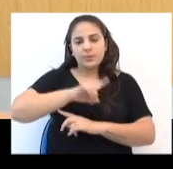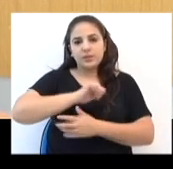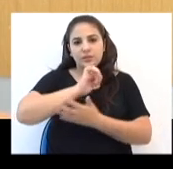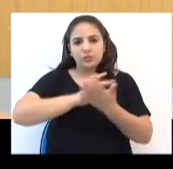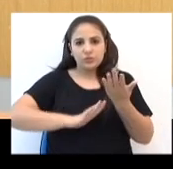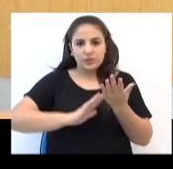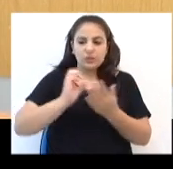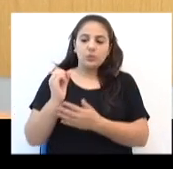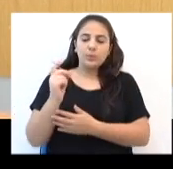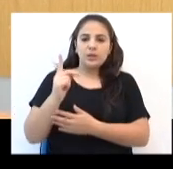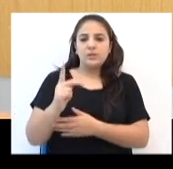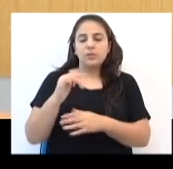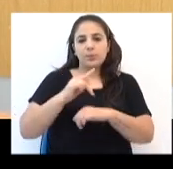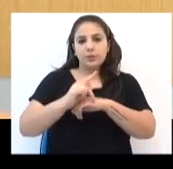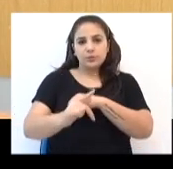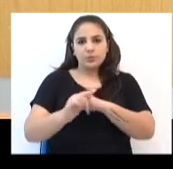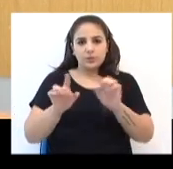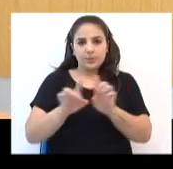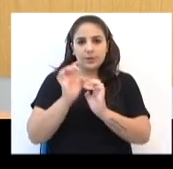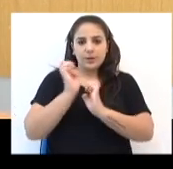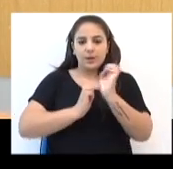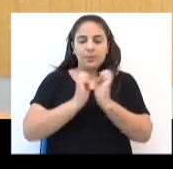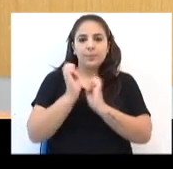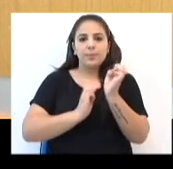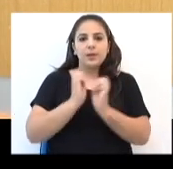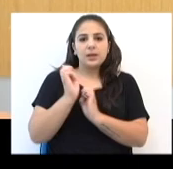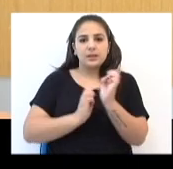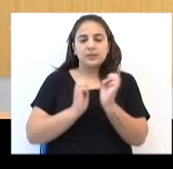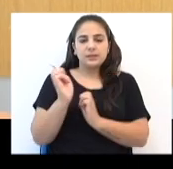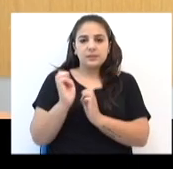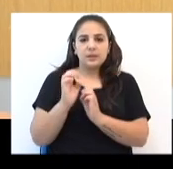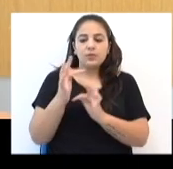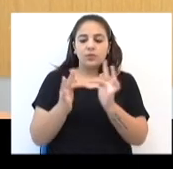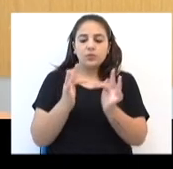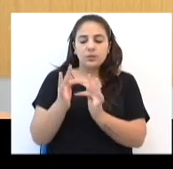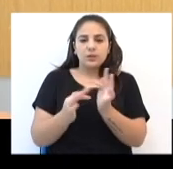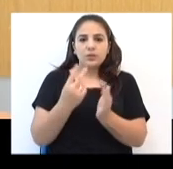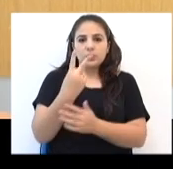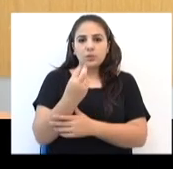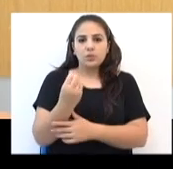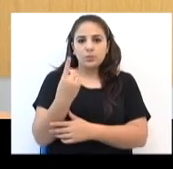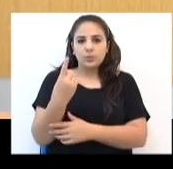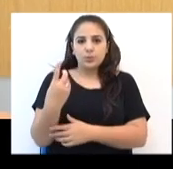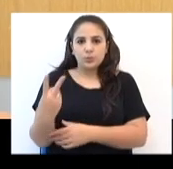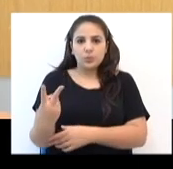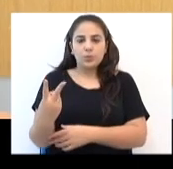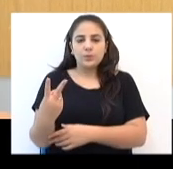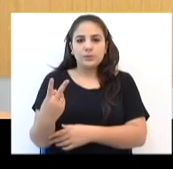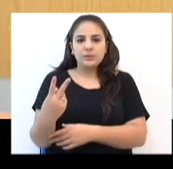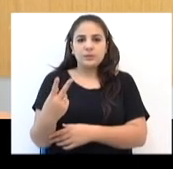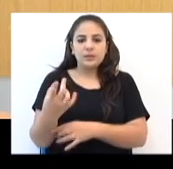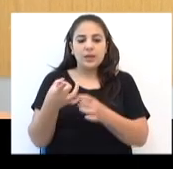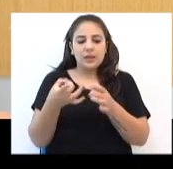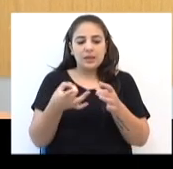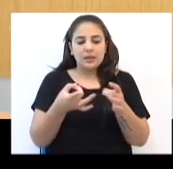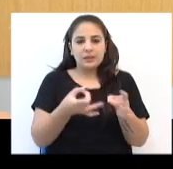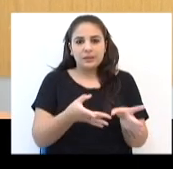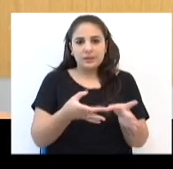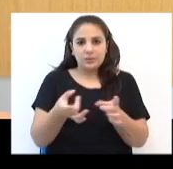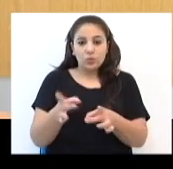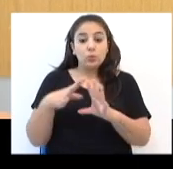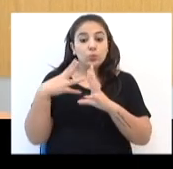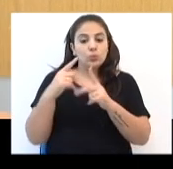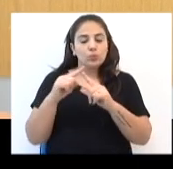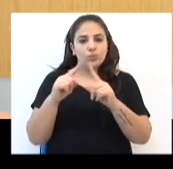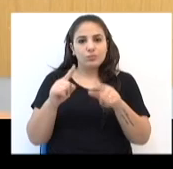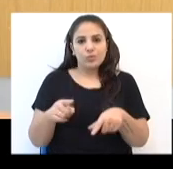das operações em Passo Fundo. A empresa norte-americana, que funcionava desde 2012, demitiu quase todos os